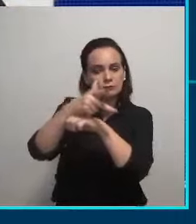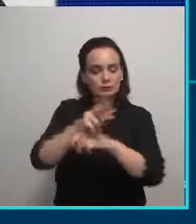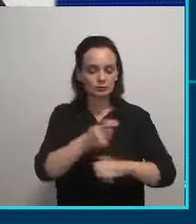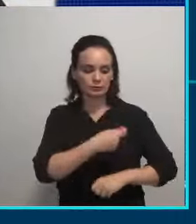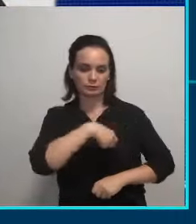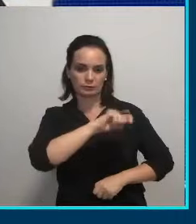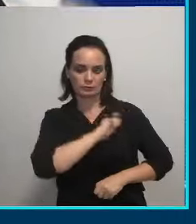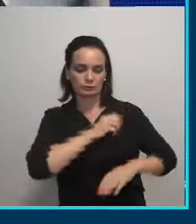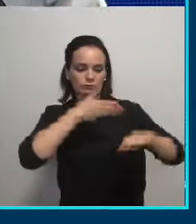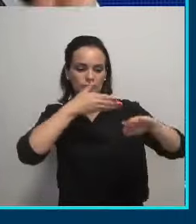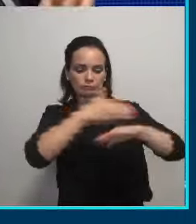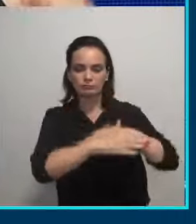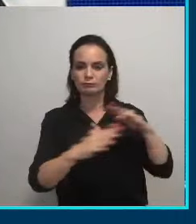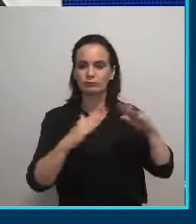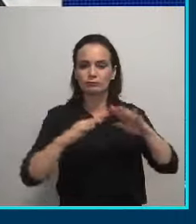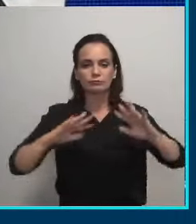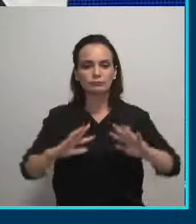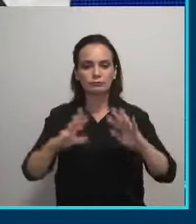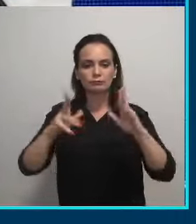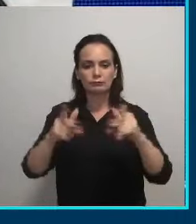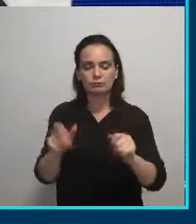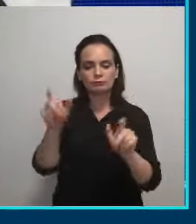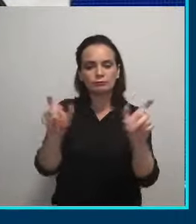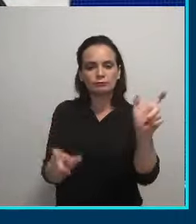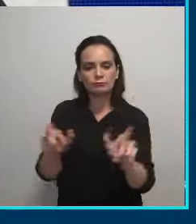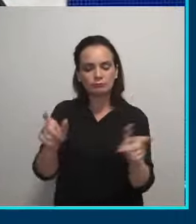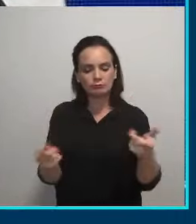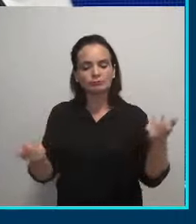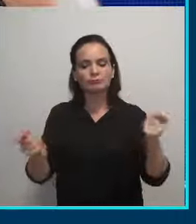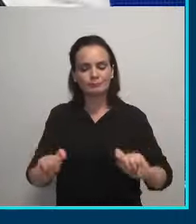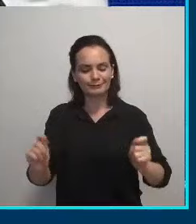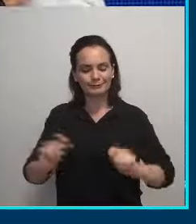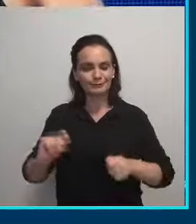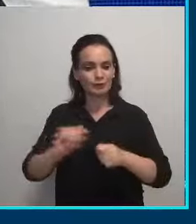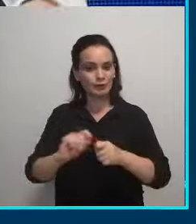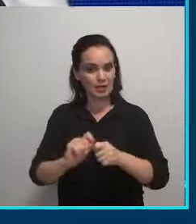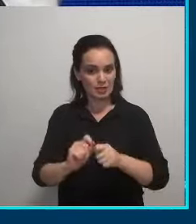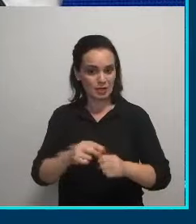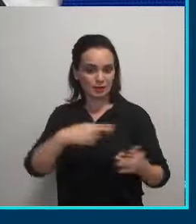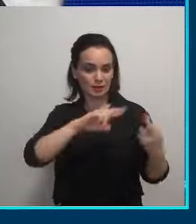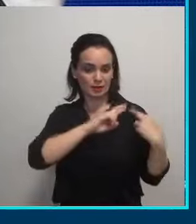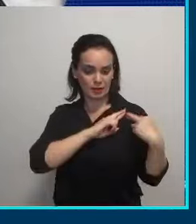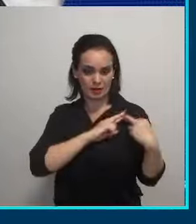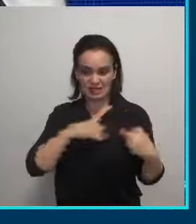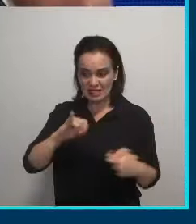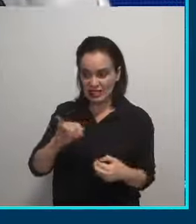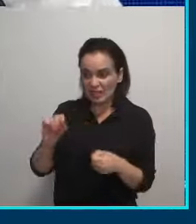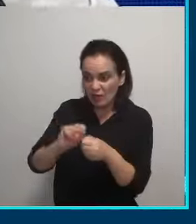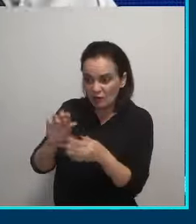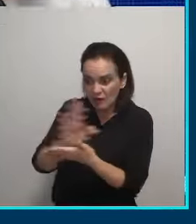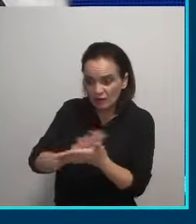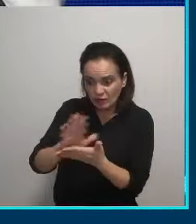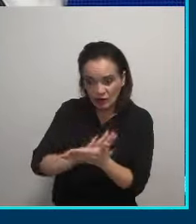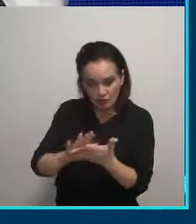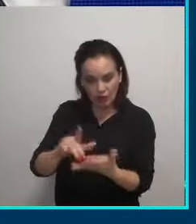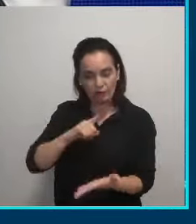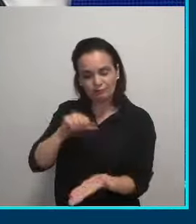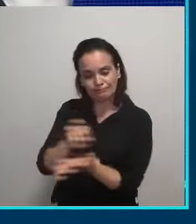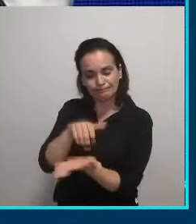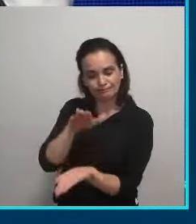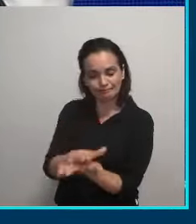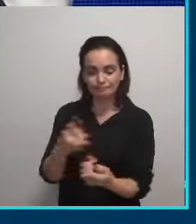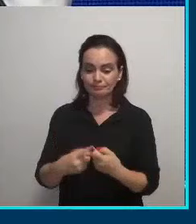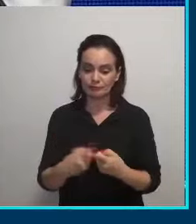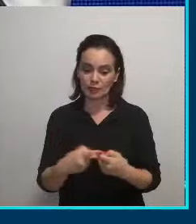indo na casa para que todas as pessoas possam fazer a sua parte e quem não faz seja obrigado a fazer porque nós precisamos